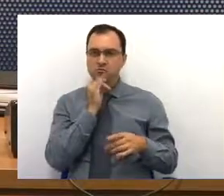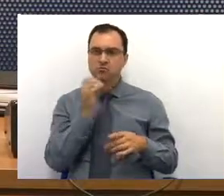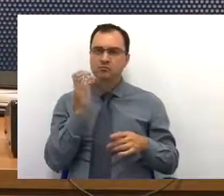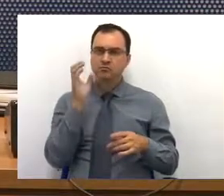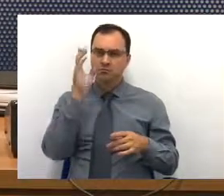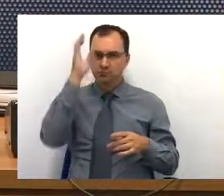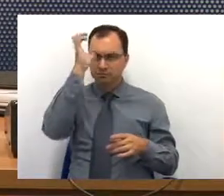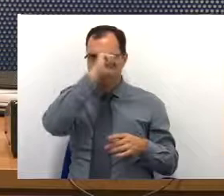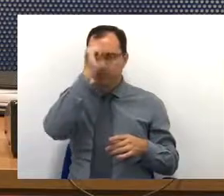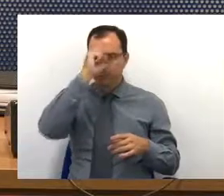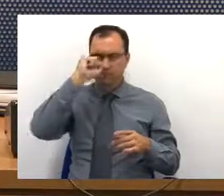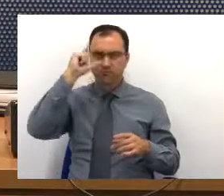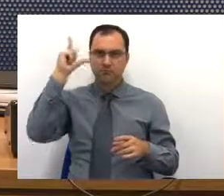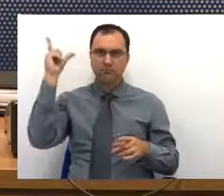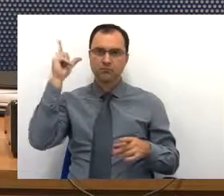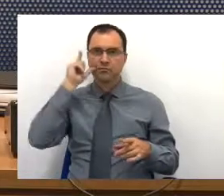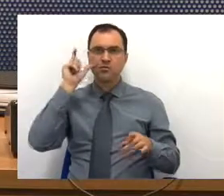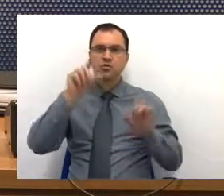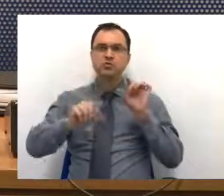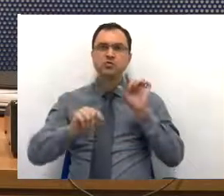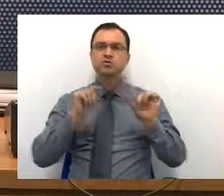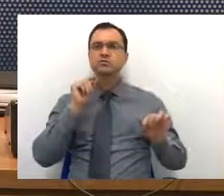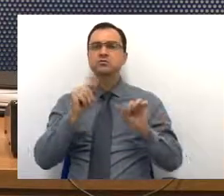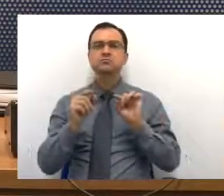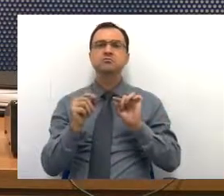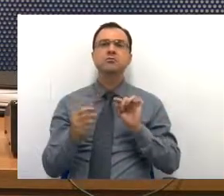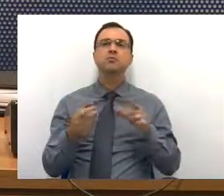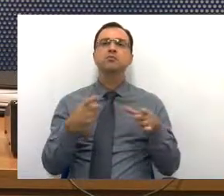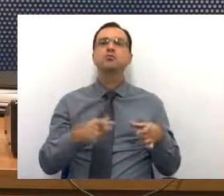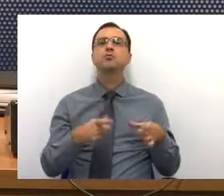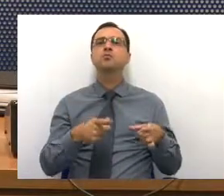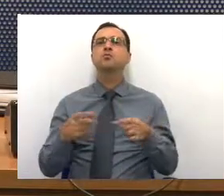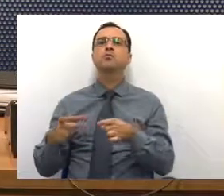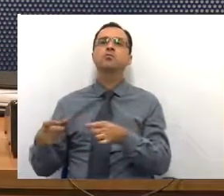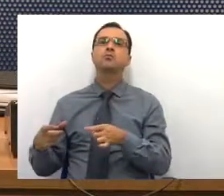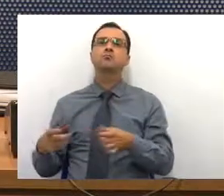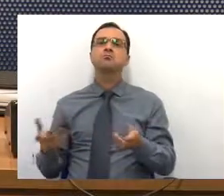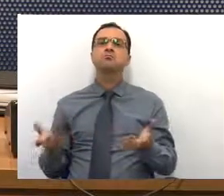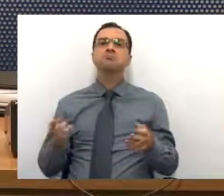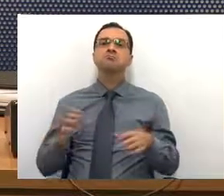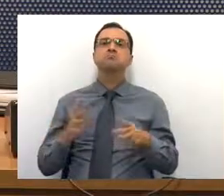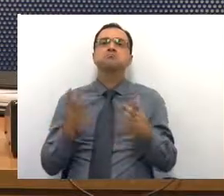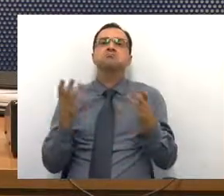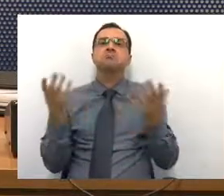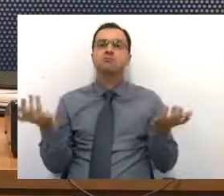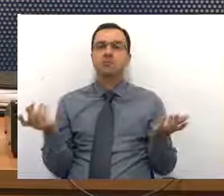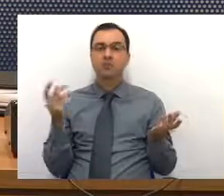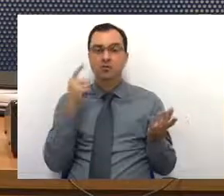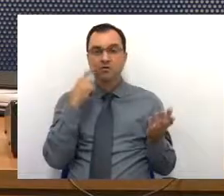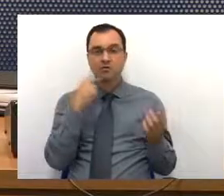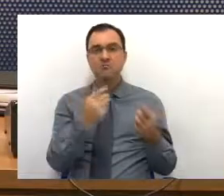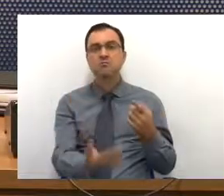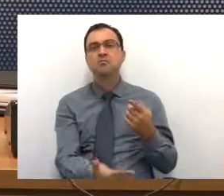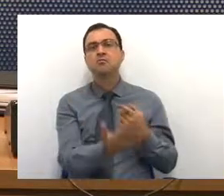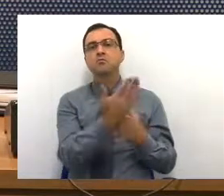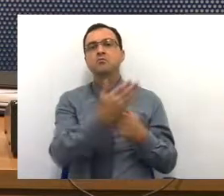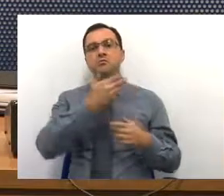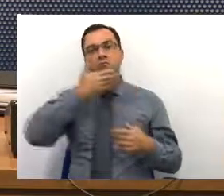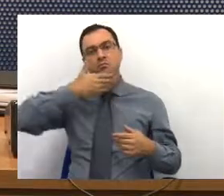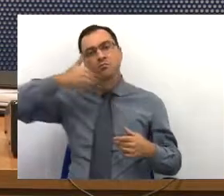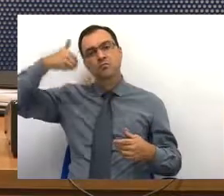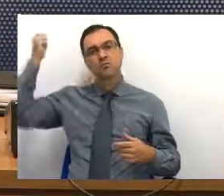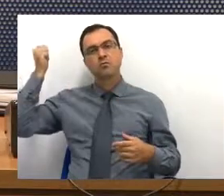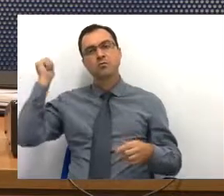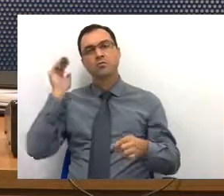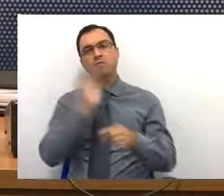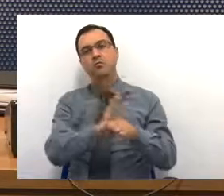mas o critério para definir qual vai ser a instituição vai ser a vantagem que oferecer ao